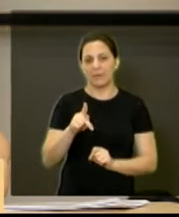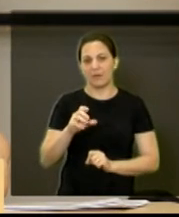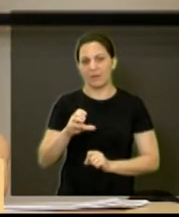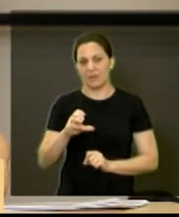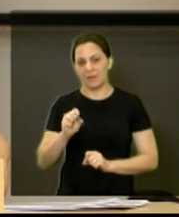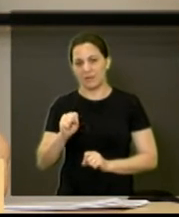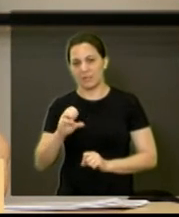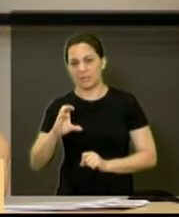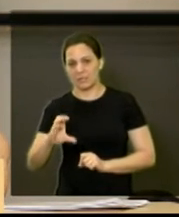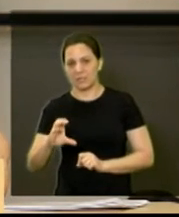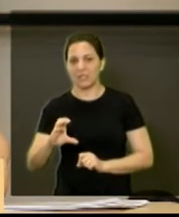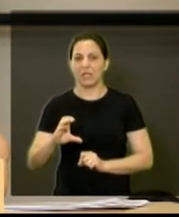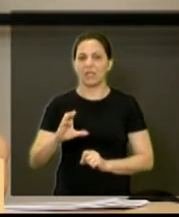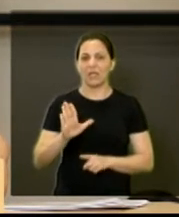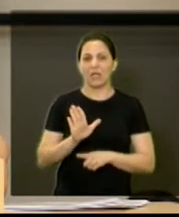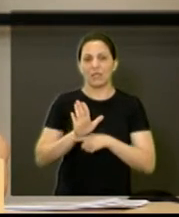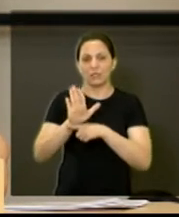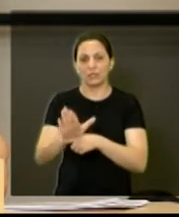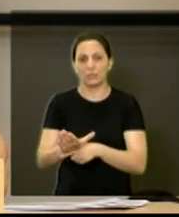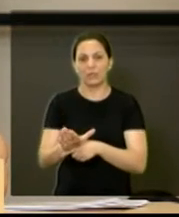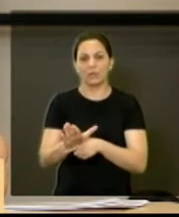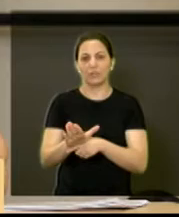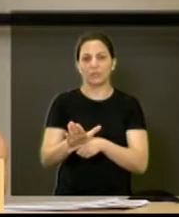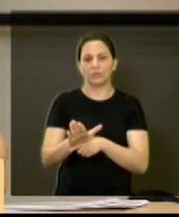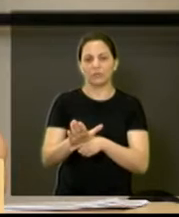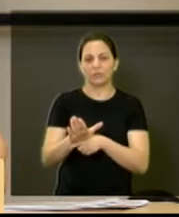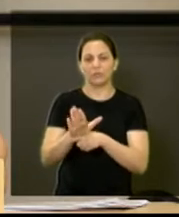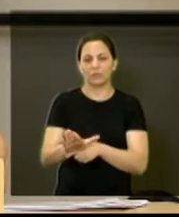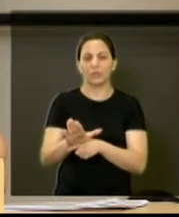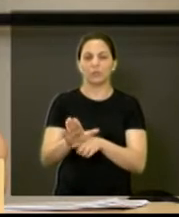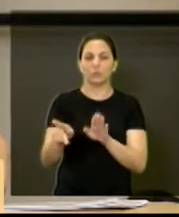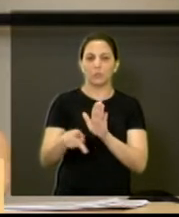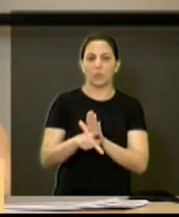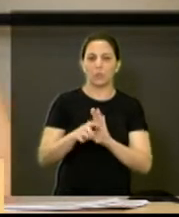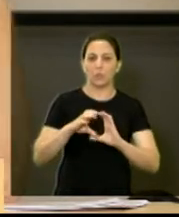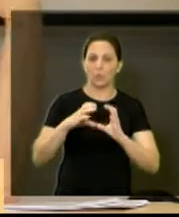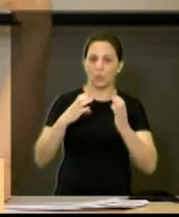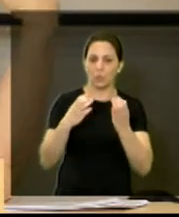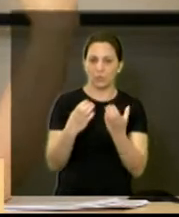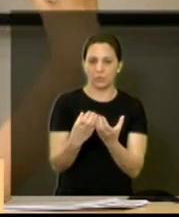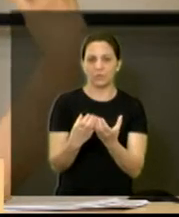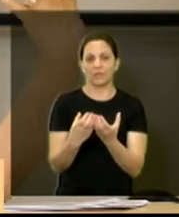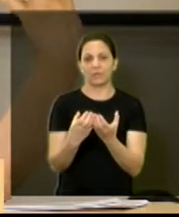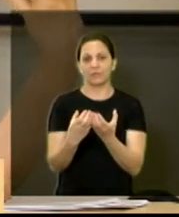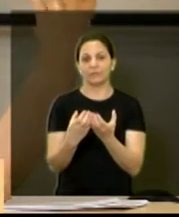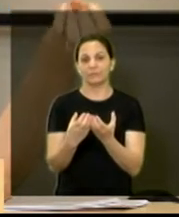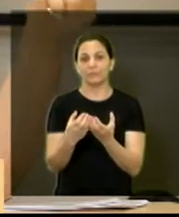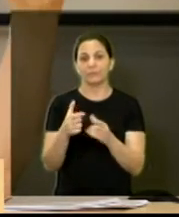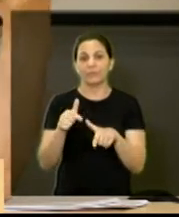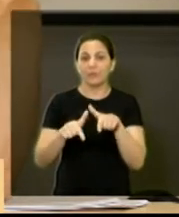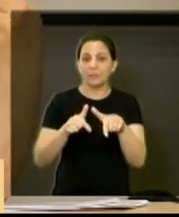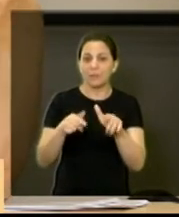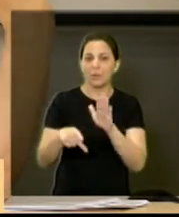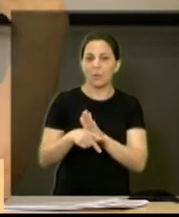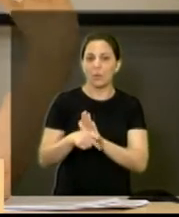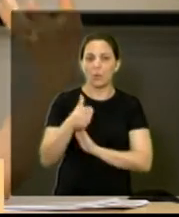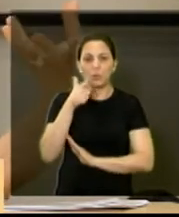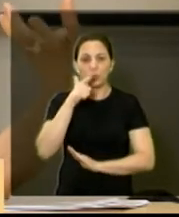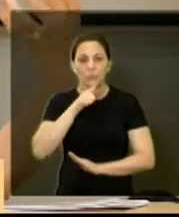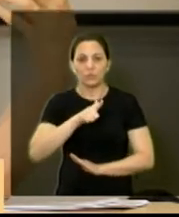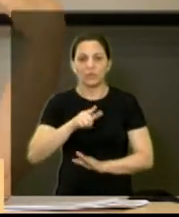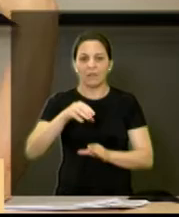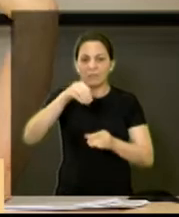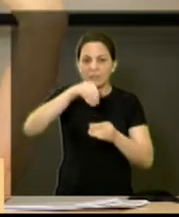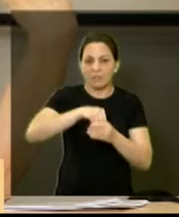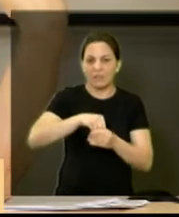o programa de serviço à comunidade, a prestação de serviço à comunidade. Então, esses serviços, nós damos conta dentro do